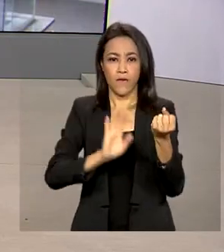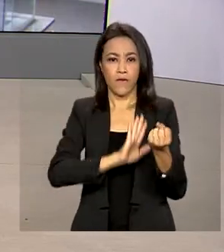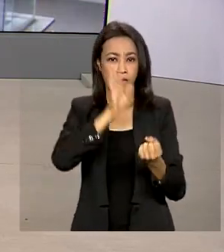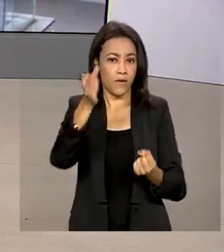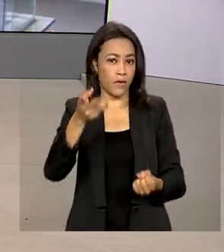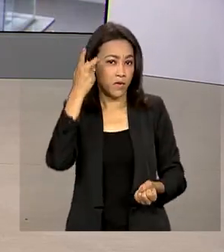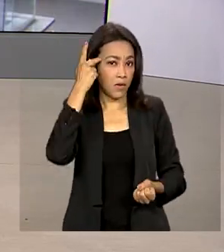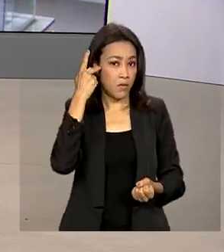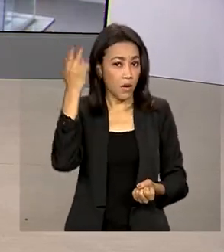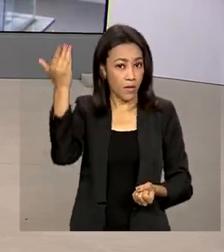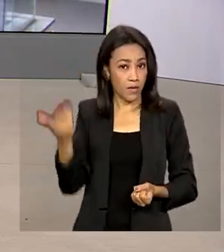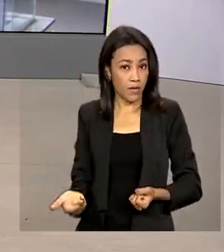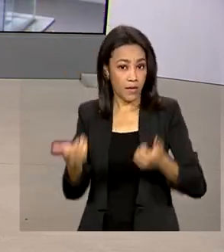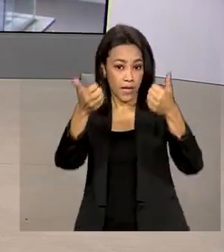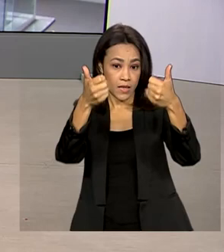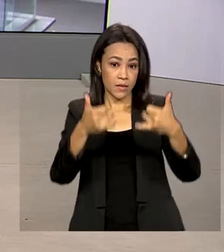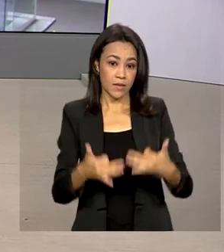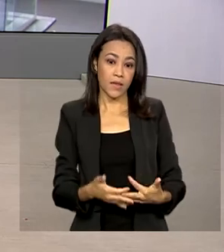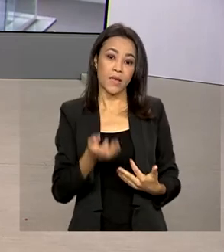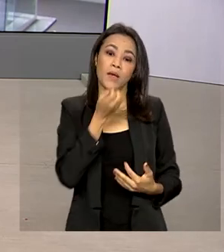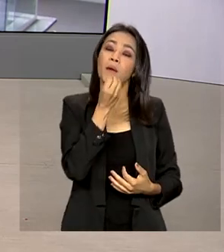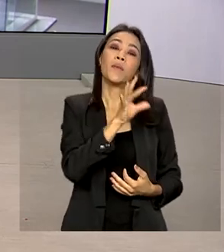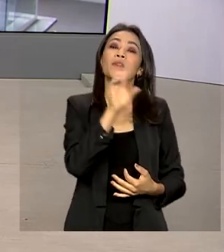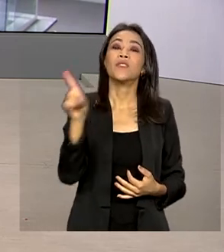Ballarini conta pra gente. Oi, Júlia, bom dia.